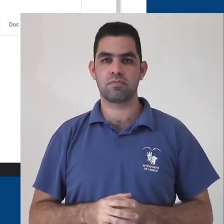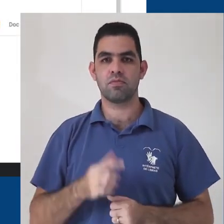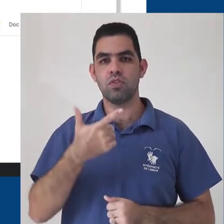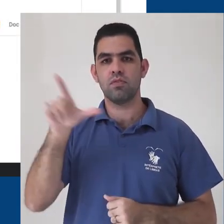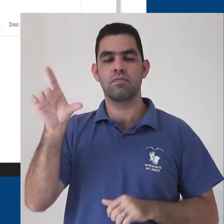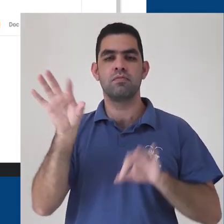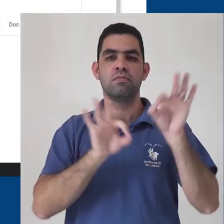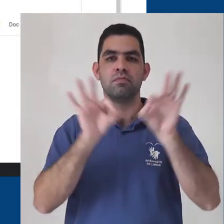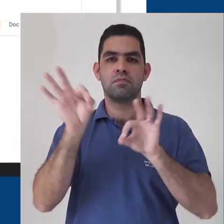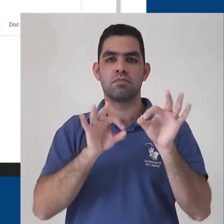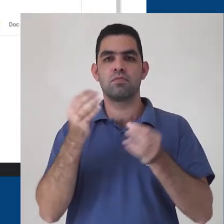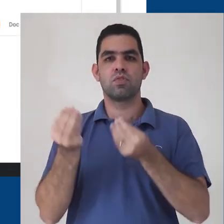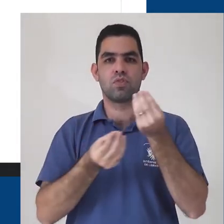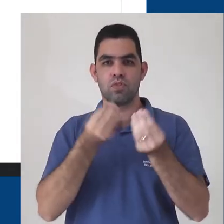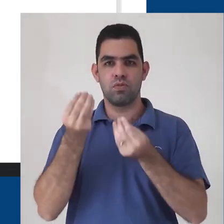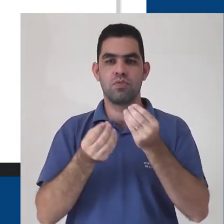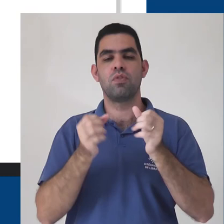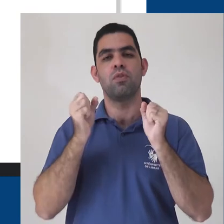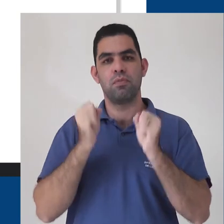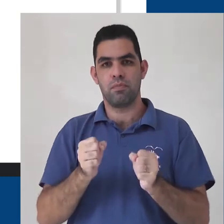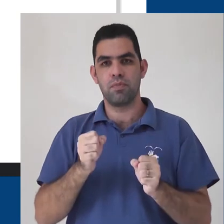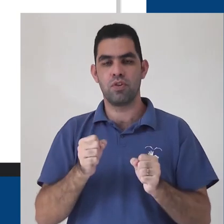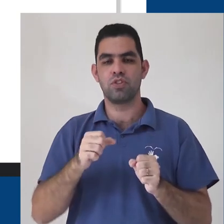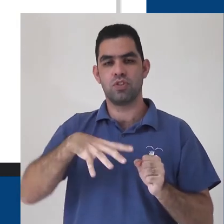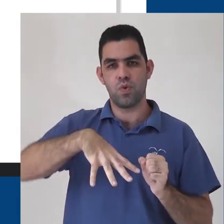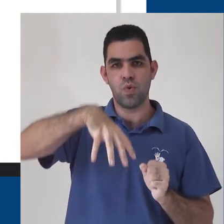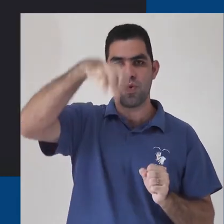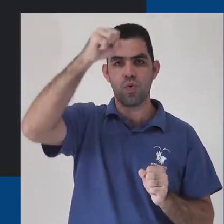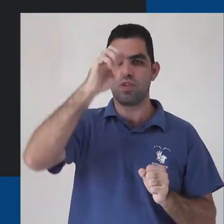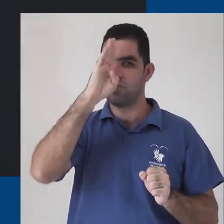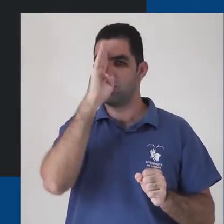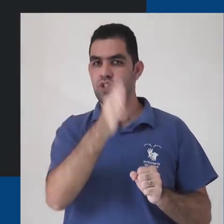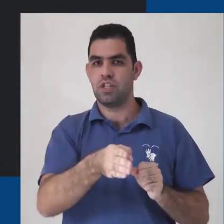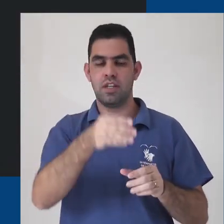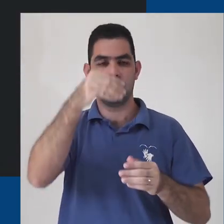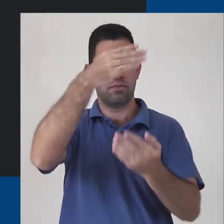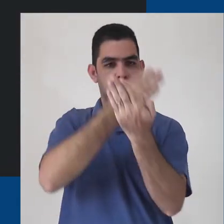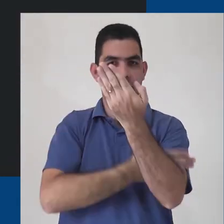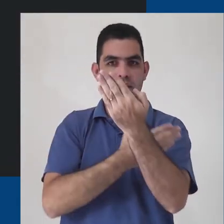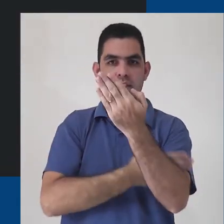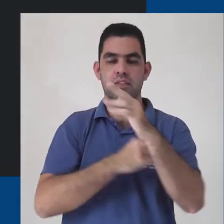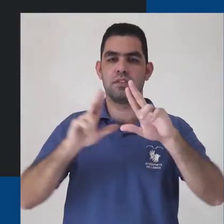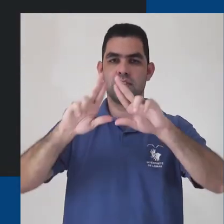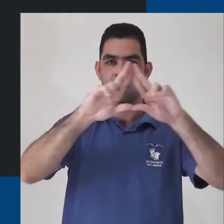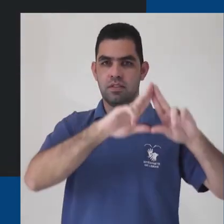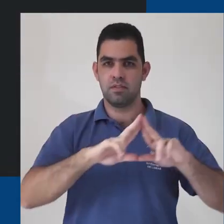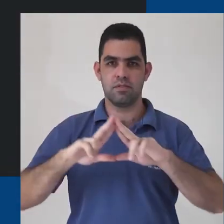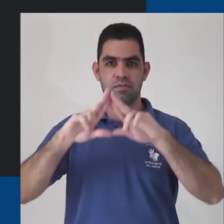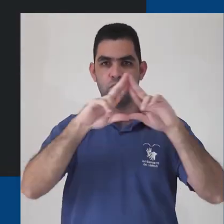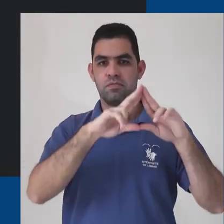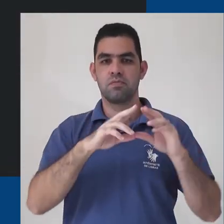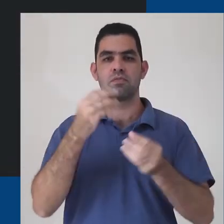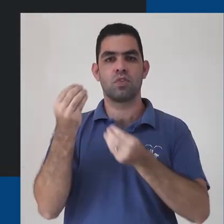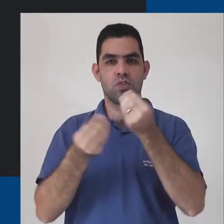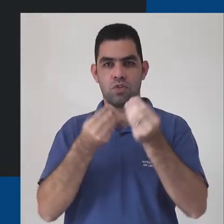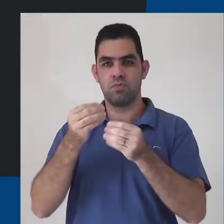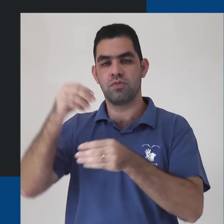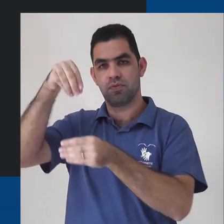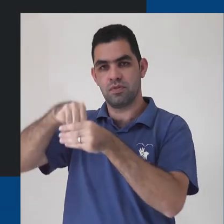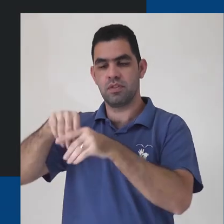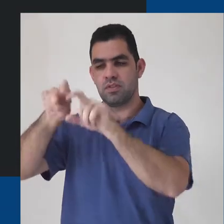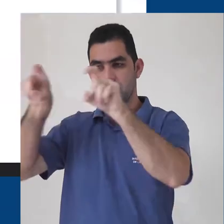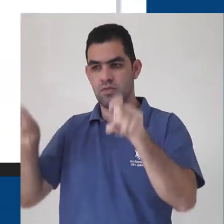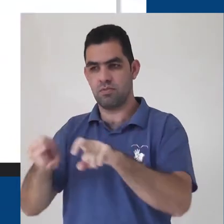organizados é já fazer o upload de uma pasta inteira no Drive. Você deve, então, organizar os arquivos em pastas no seu próprio